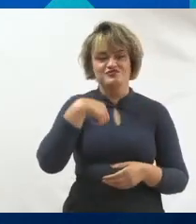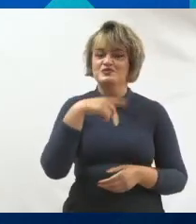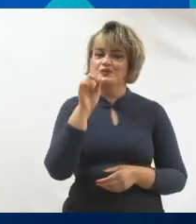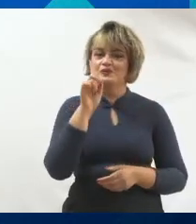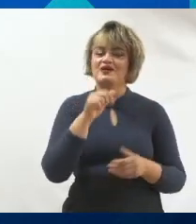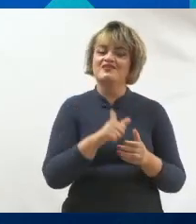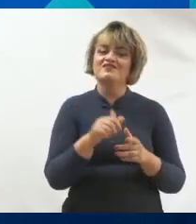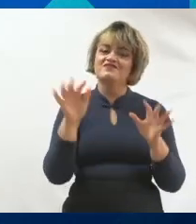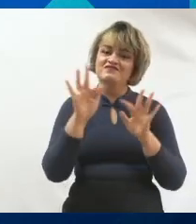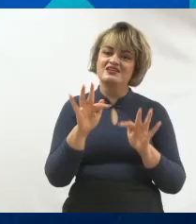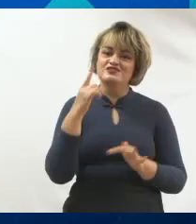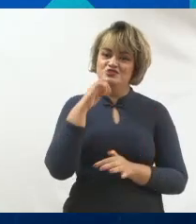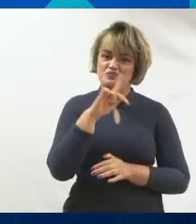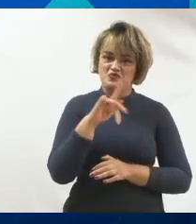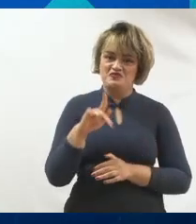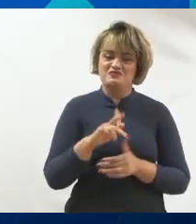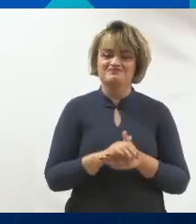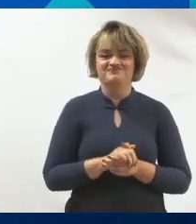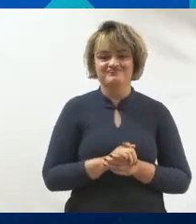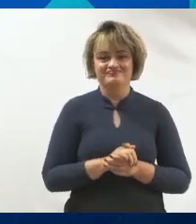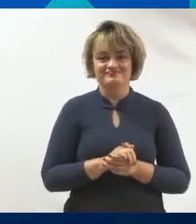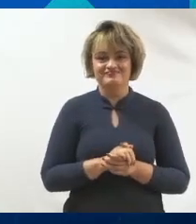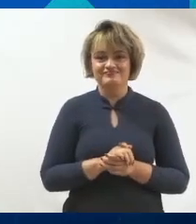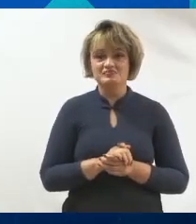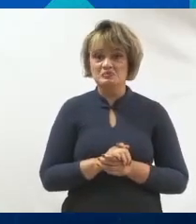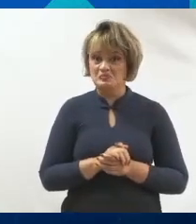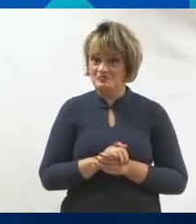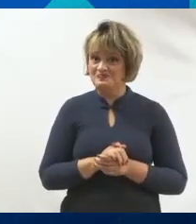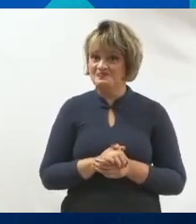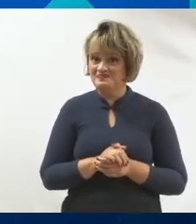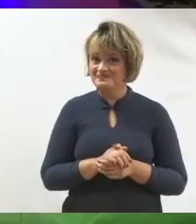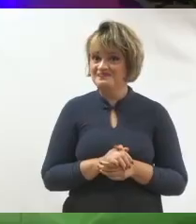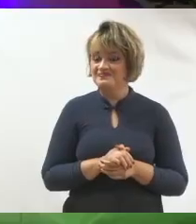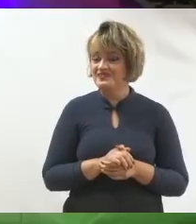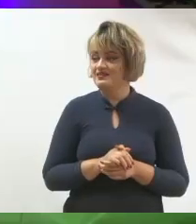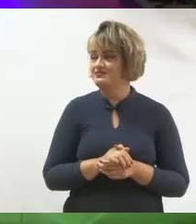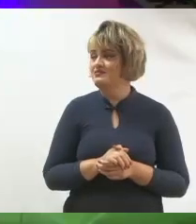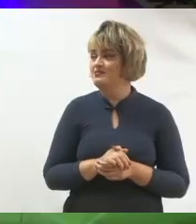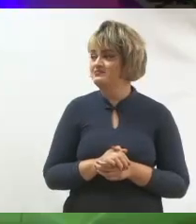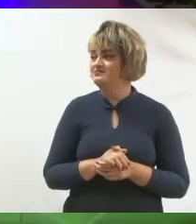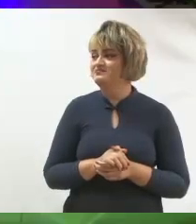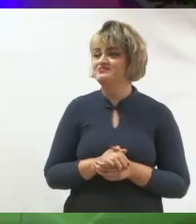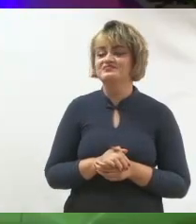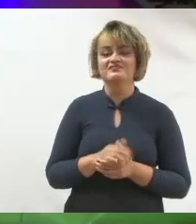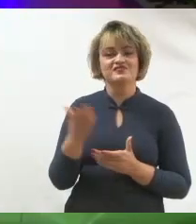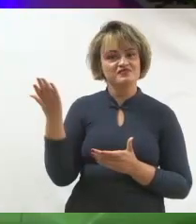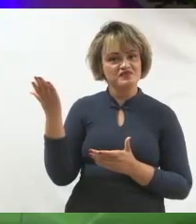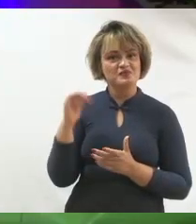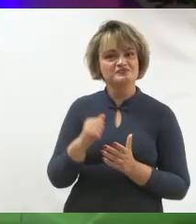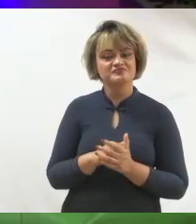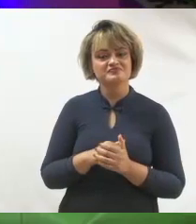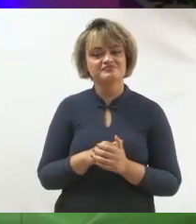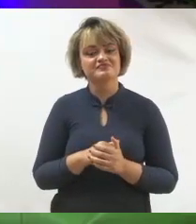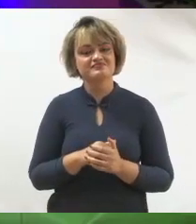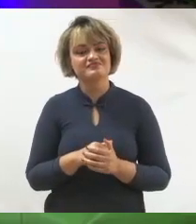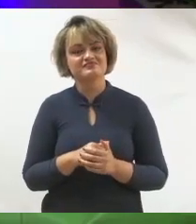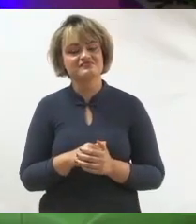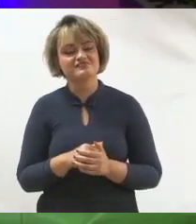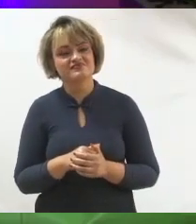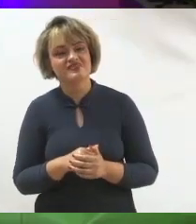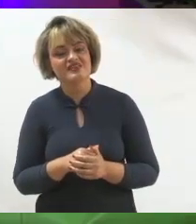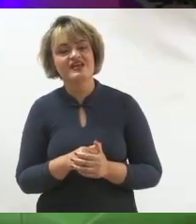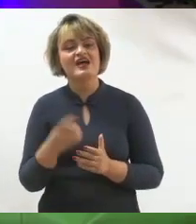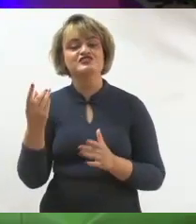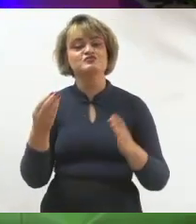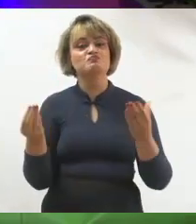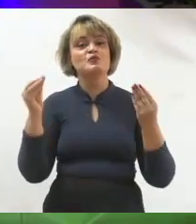mim. Feliz dia dos professores. Olha só qual é a dificuldade de a